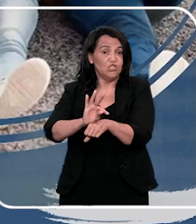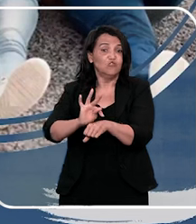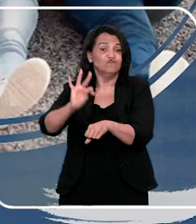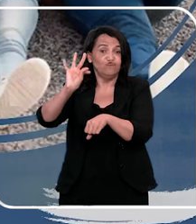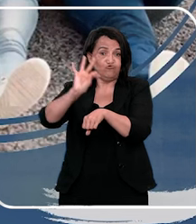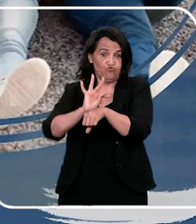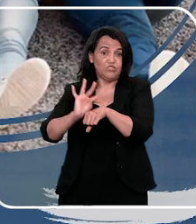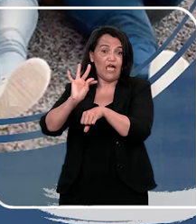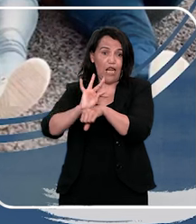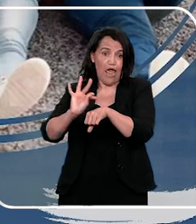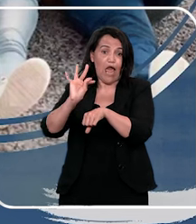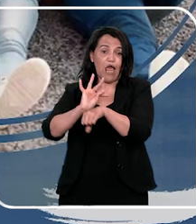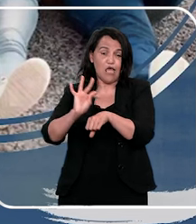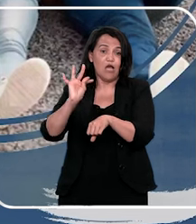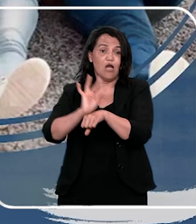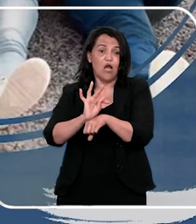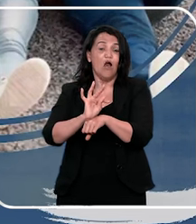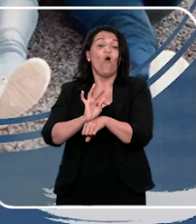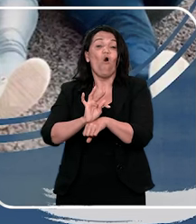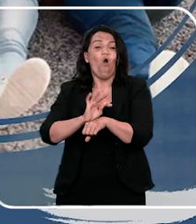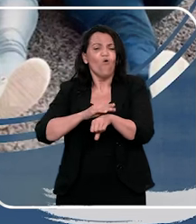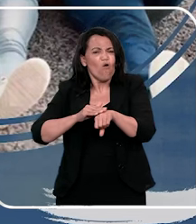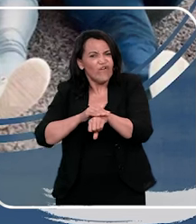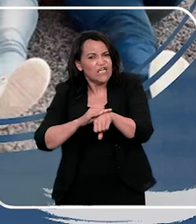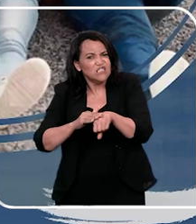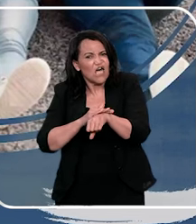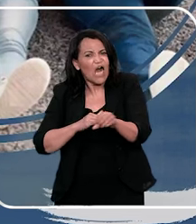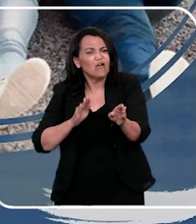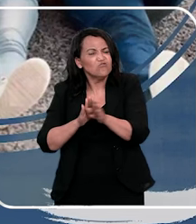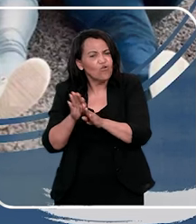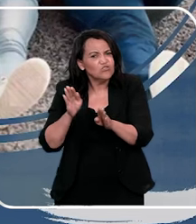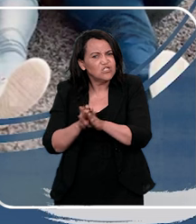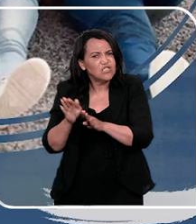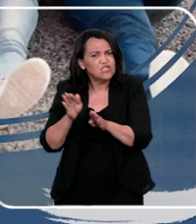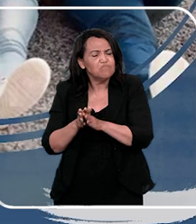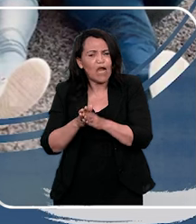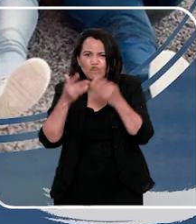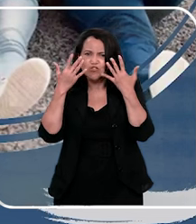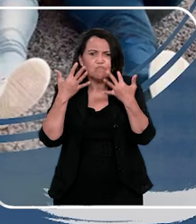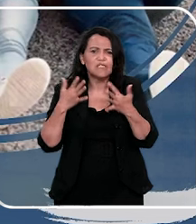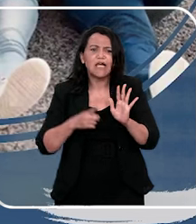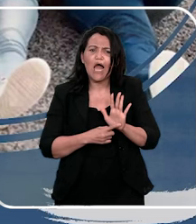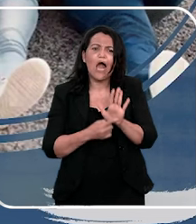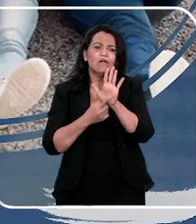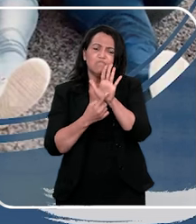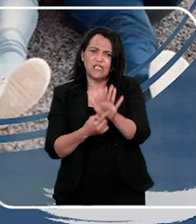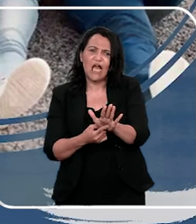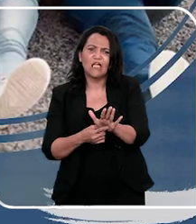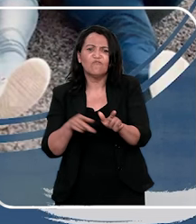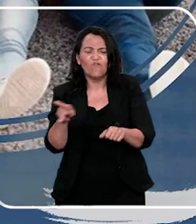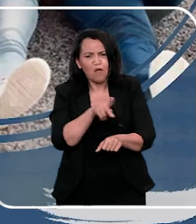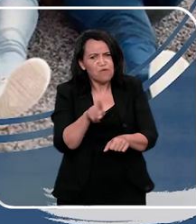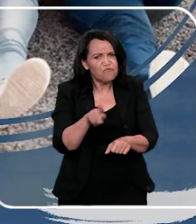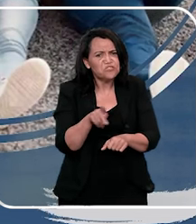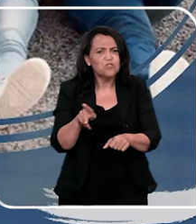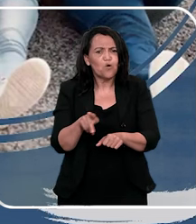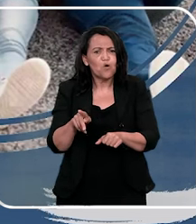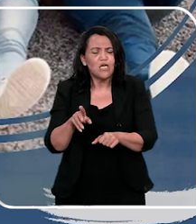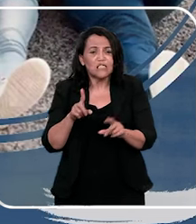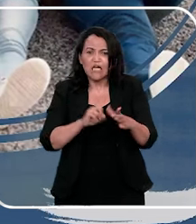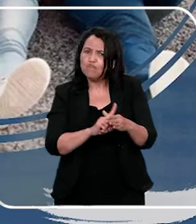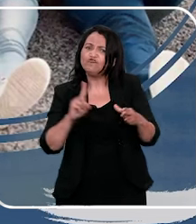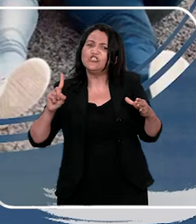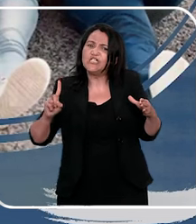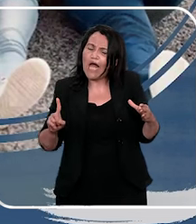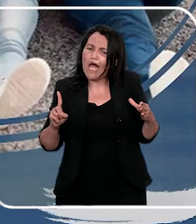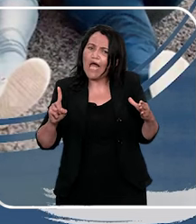conselho tutelar, eu falo muito para as professoras, conversar com os conselheiros, para não dizer que foi a professora, para que não tire a